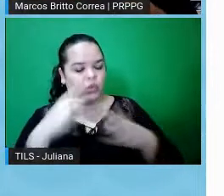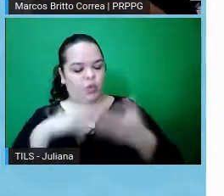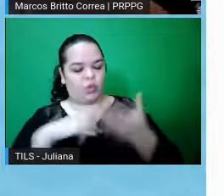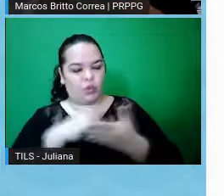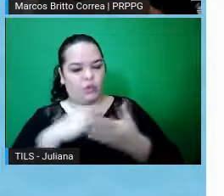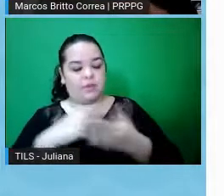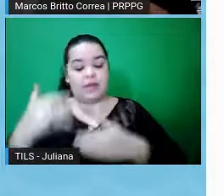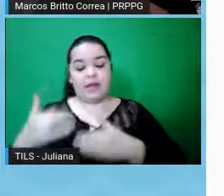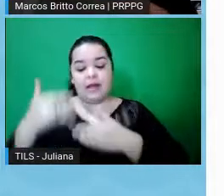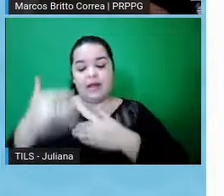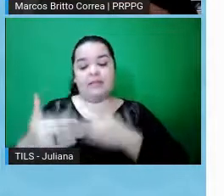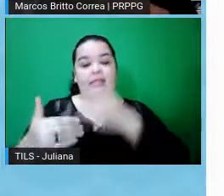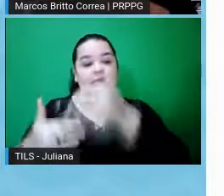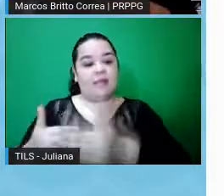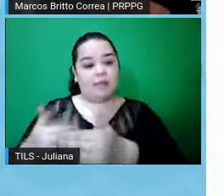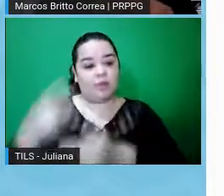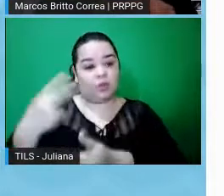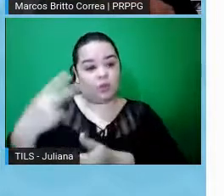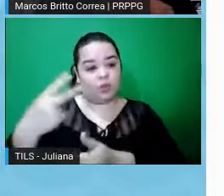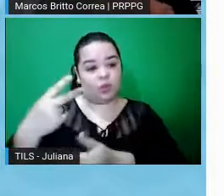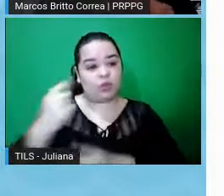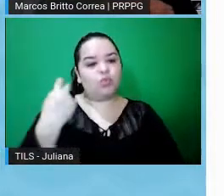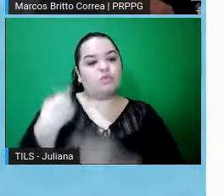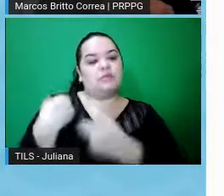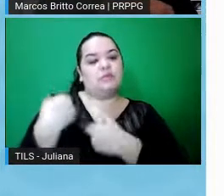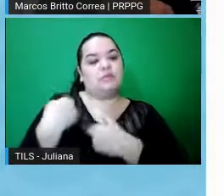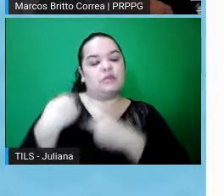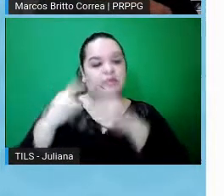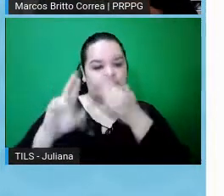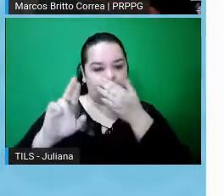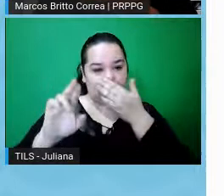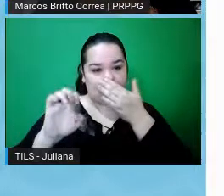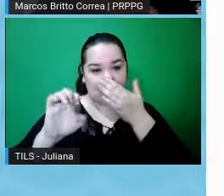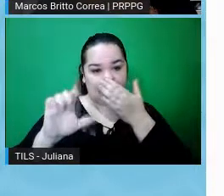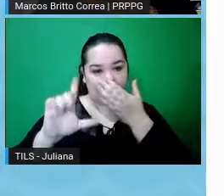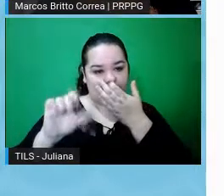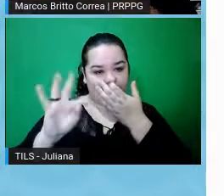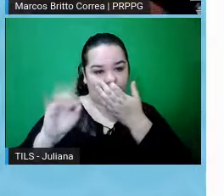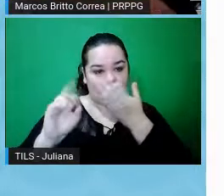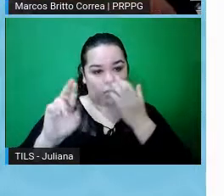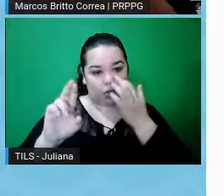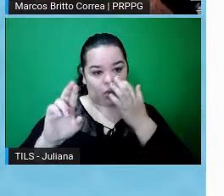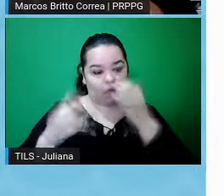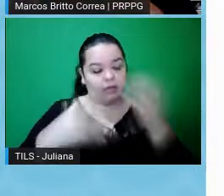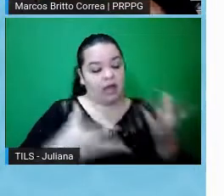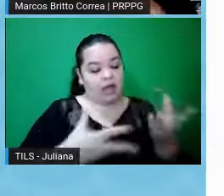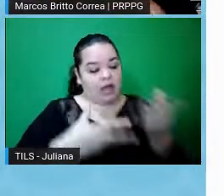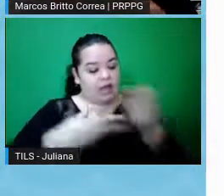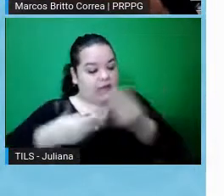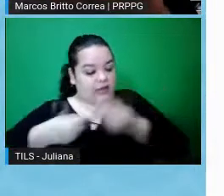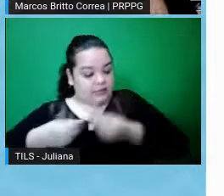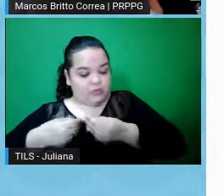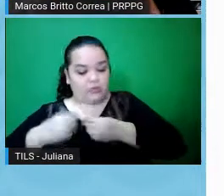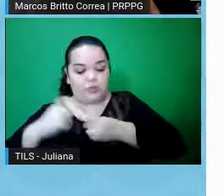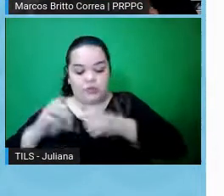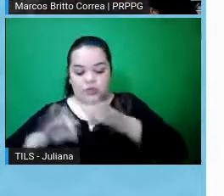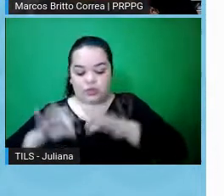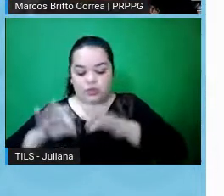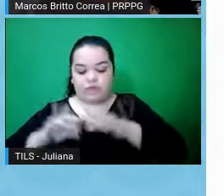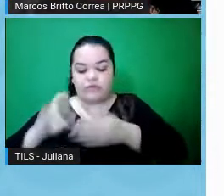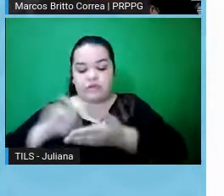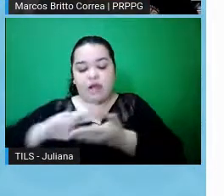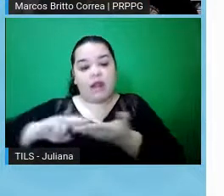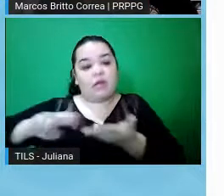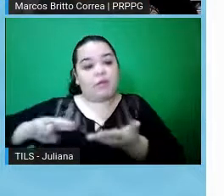na etapa dois, é destinado a um relator, então, um dos membros do comitê de ética recebe o projeto para fazer a avaliação e uma relatoria,